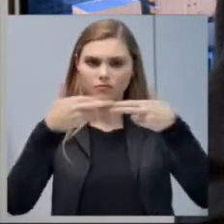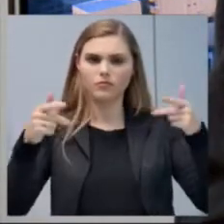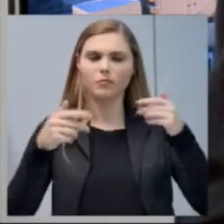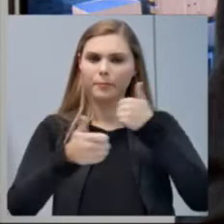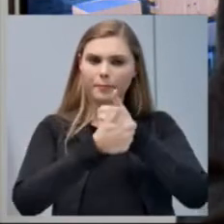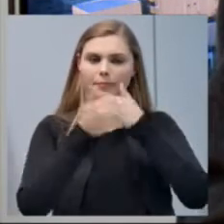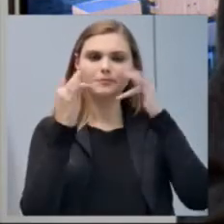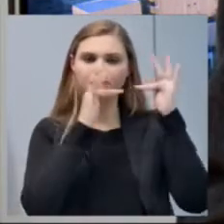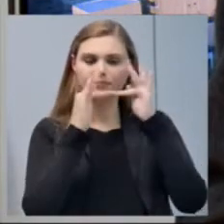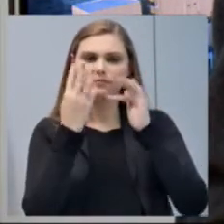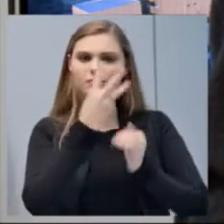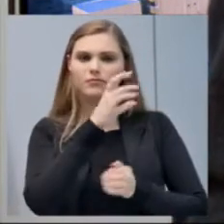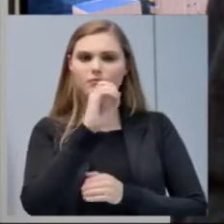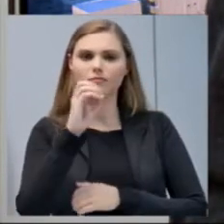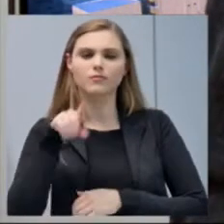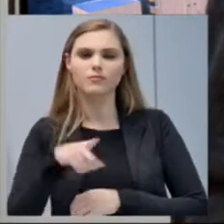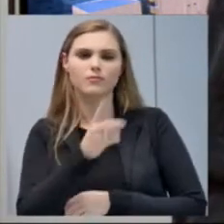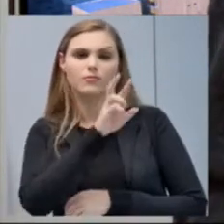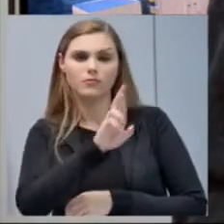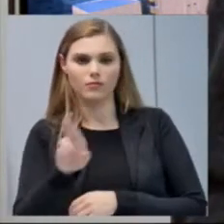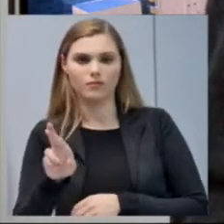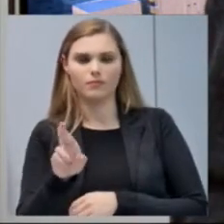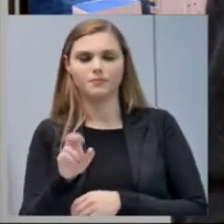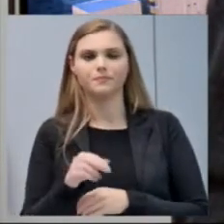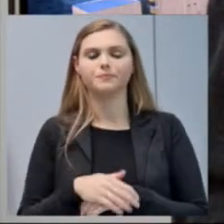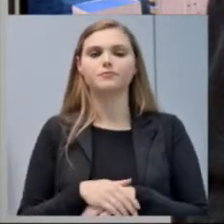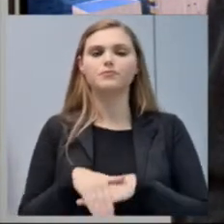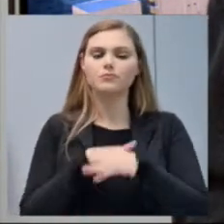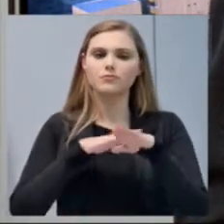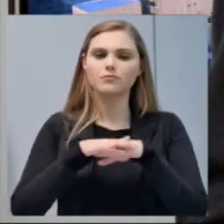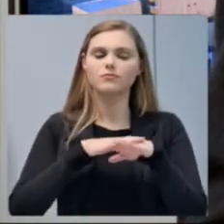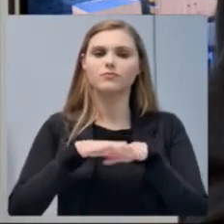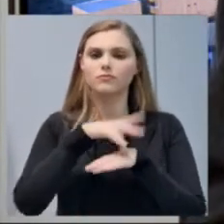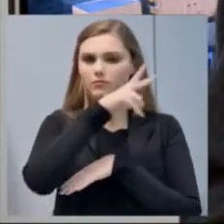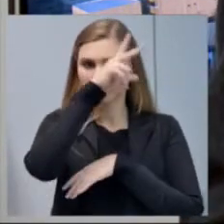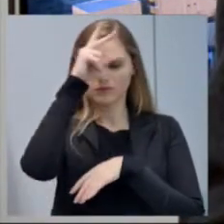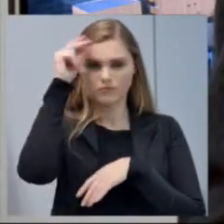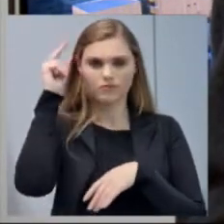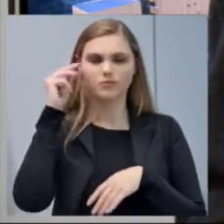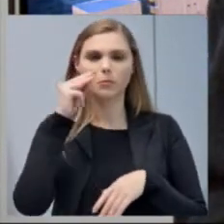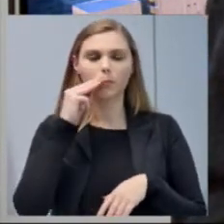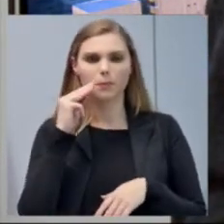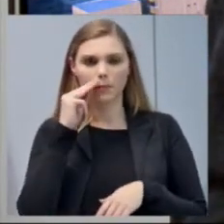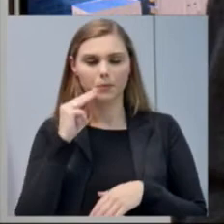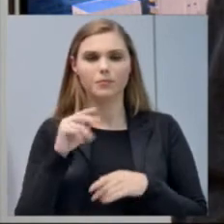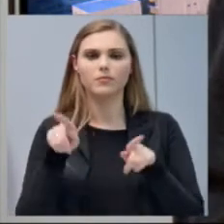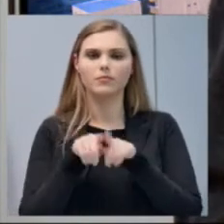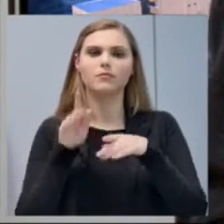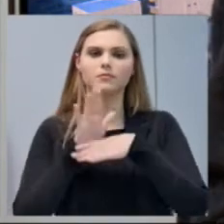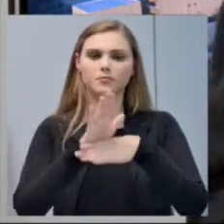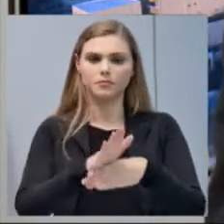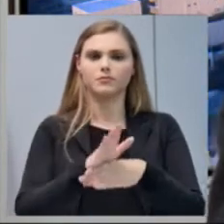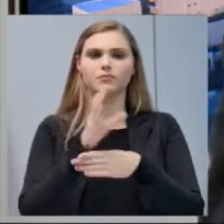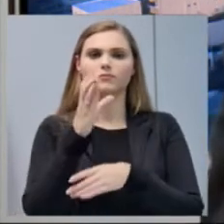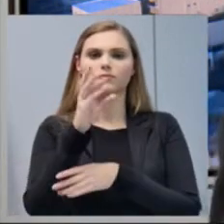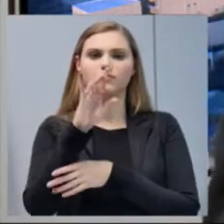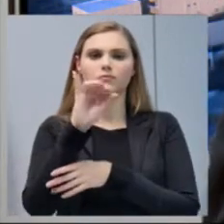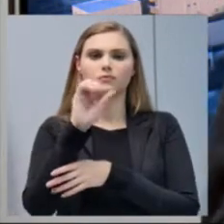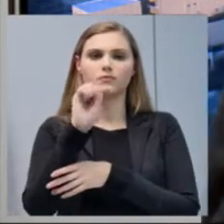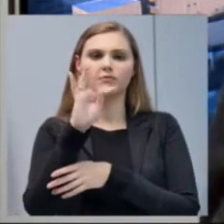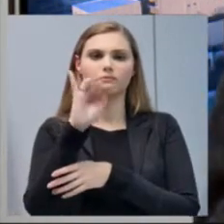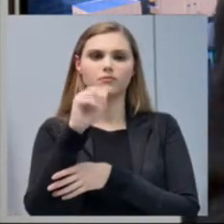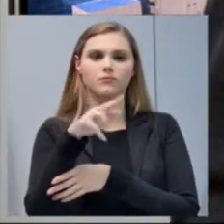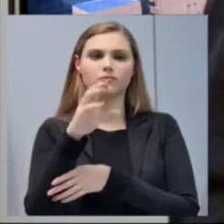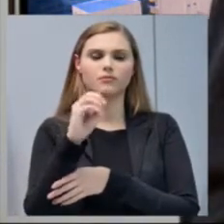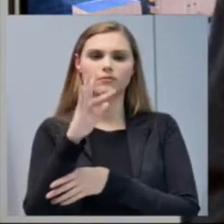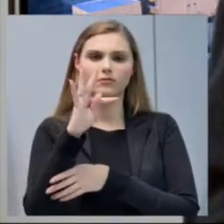reais. E, em conversa com o prefeito Menegola e também com a ajuda do Cristiano Tófolo, que também era uma reivindicação dele,